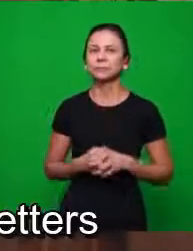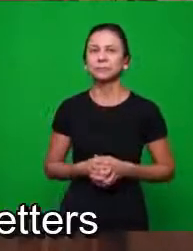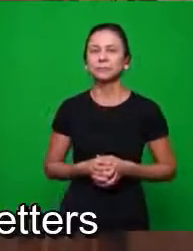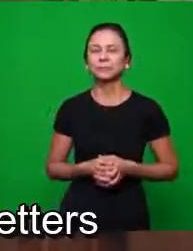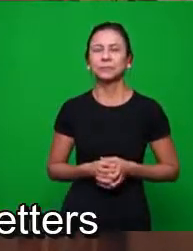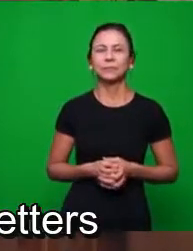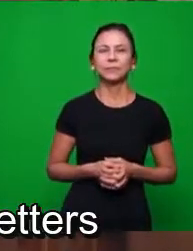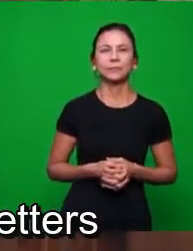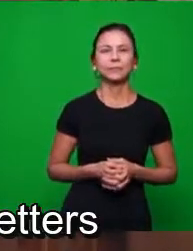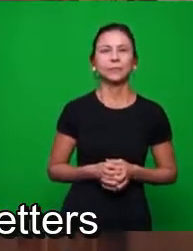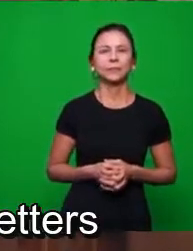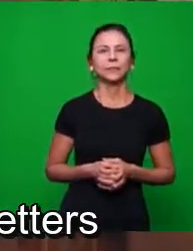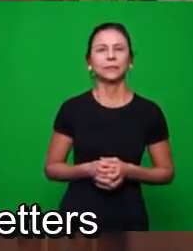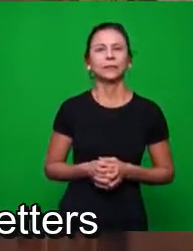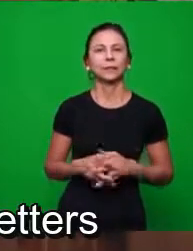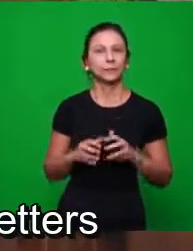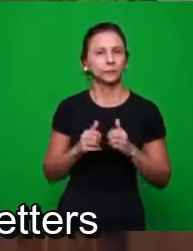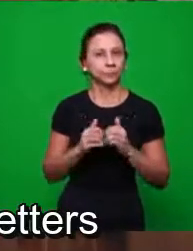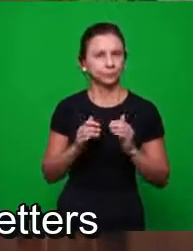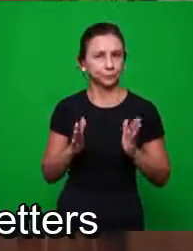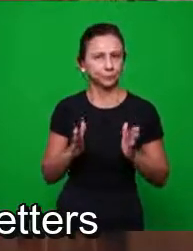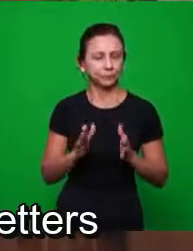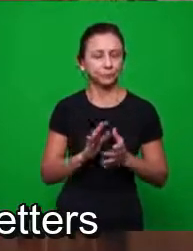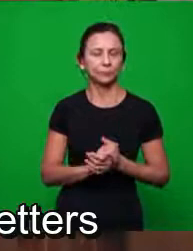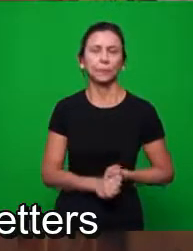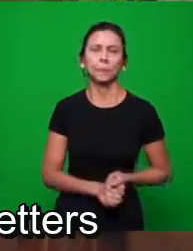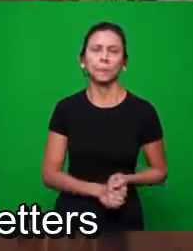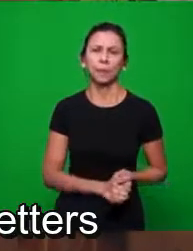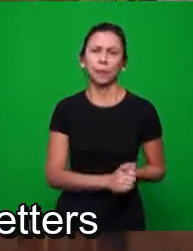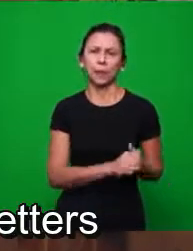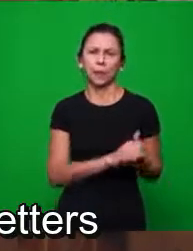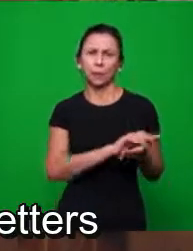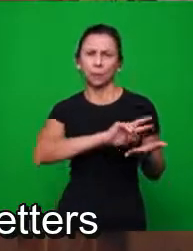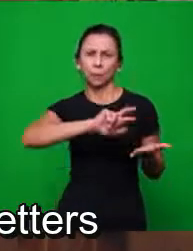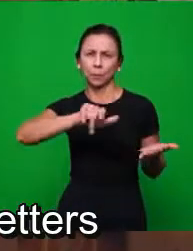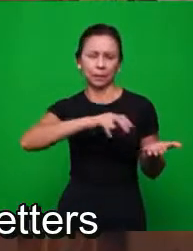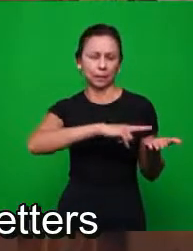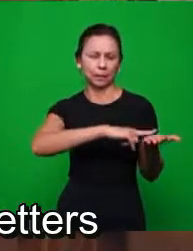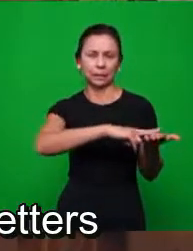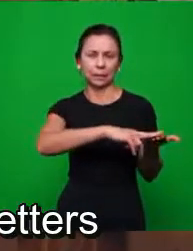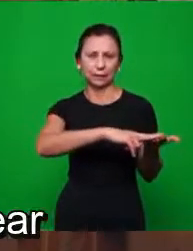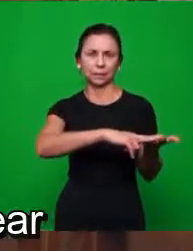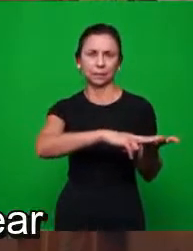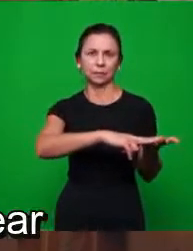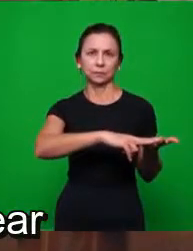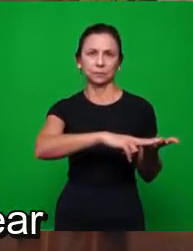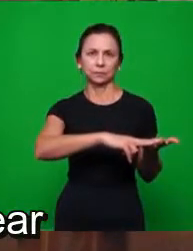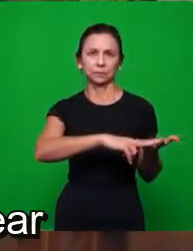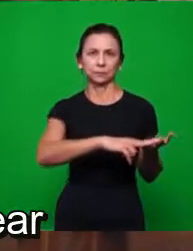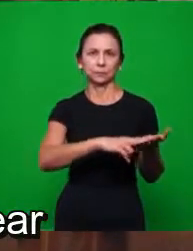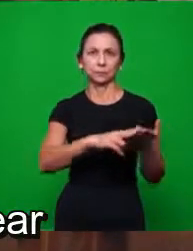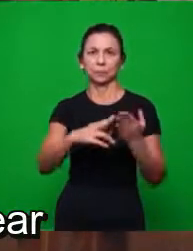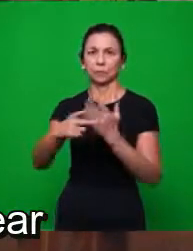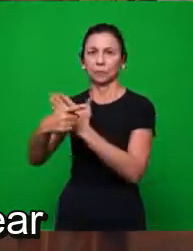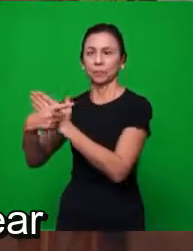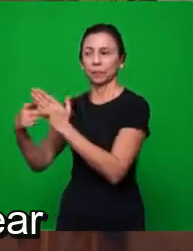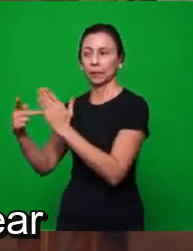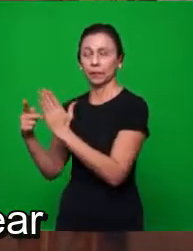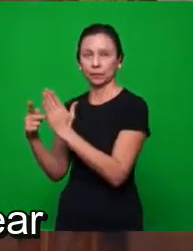Vamos iniciar a dizer o seguinte, tanto as cartas tanto nas cartas quanto nas parábolas,